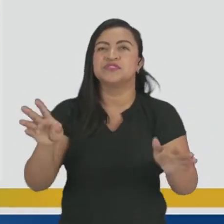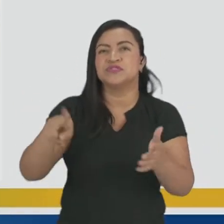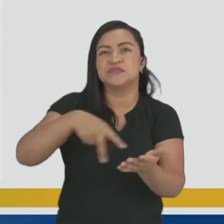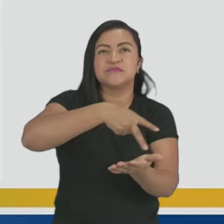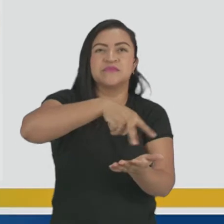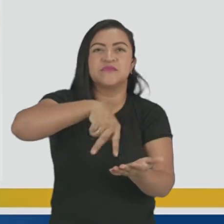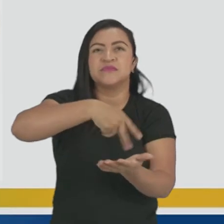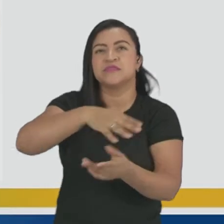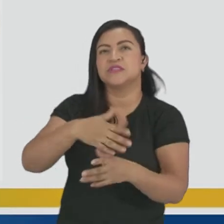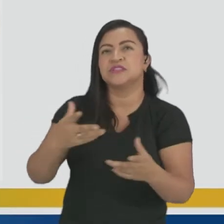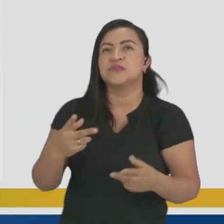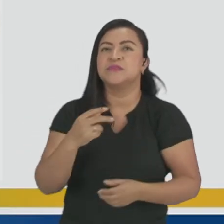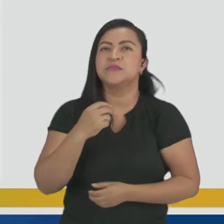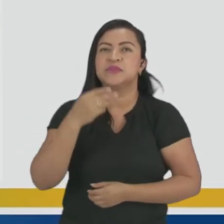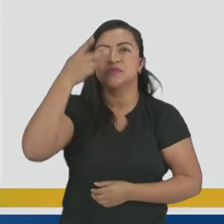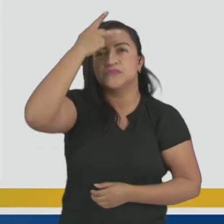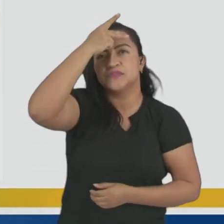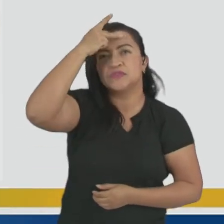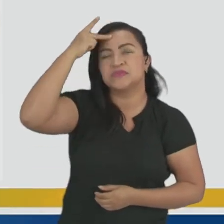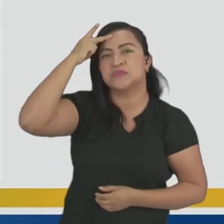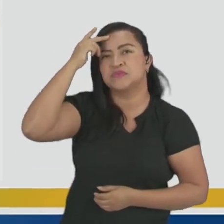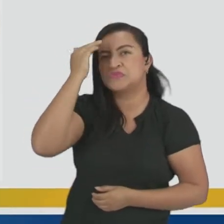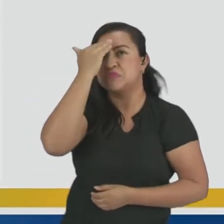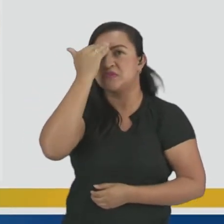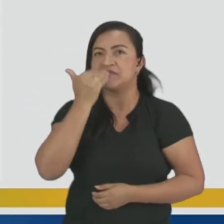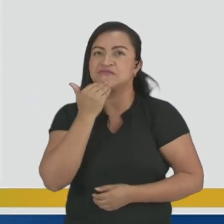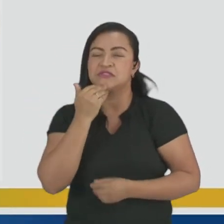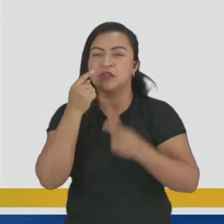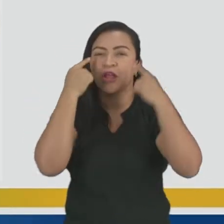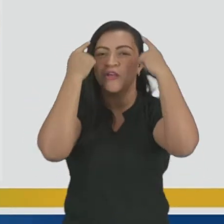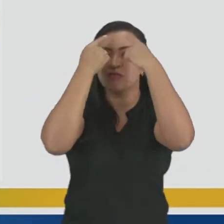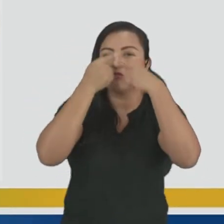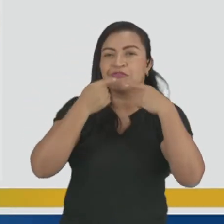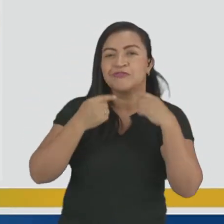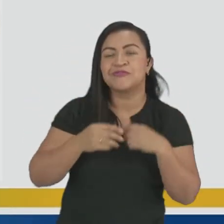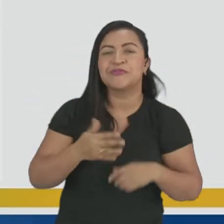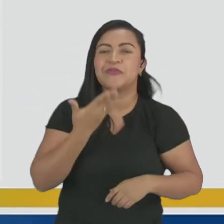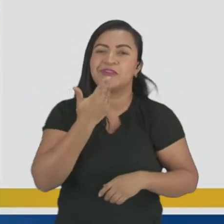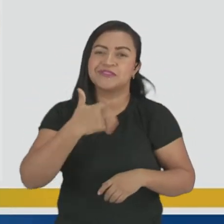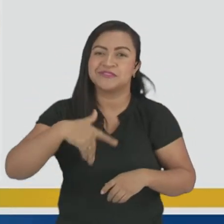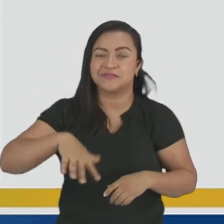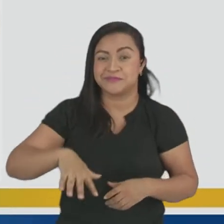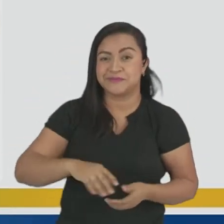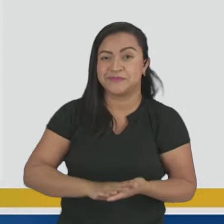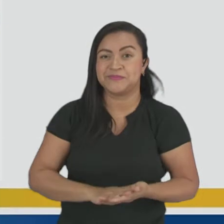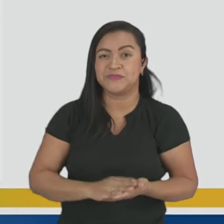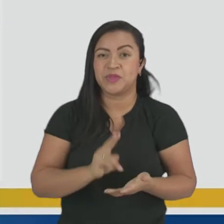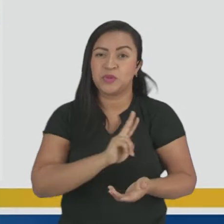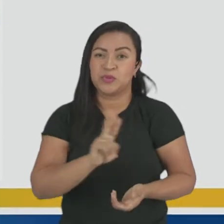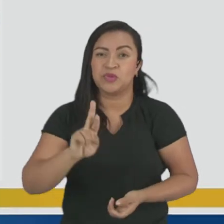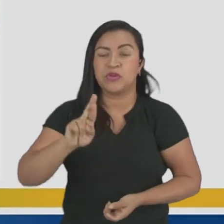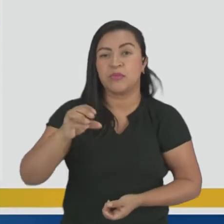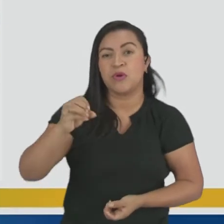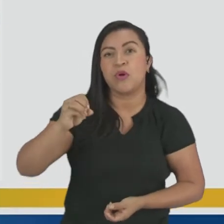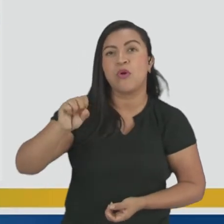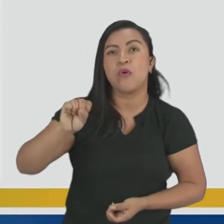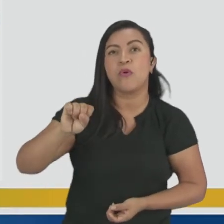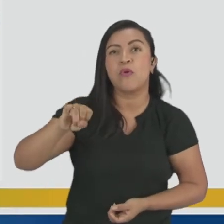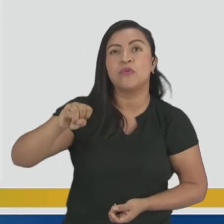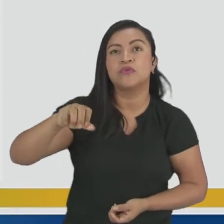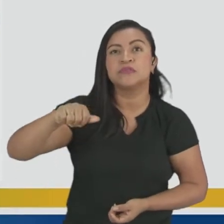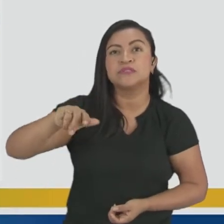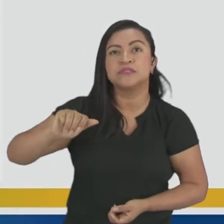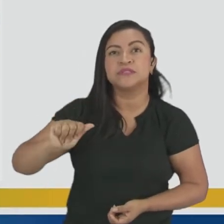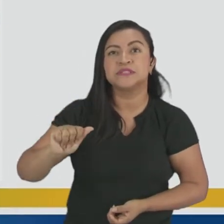pessoas mais graves, tenham no rosto um olhar de criança. Rosiana. Rosiana Mouraio, tá?